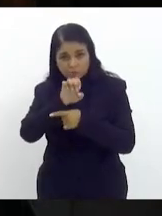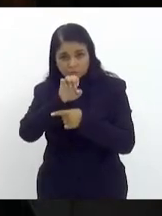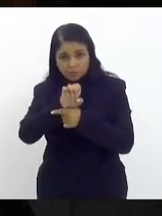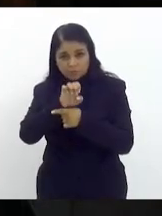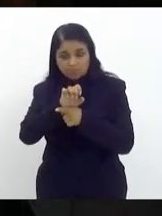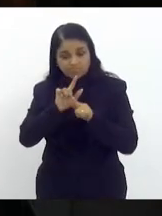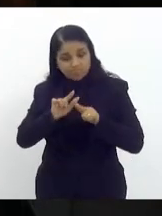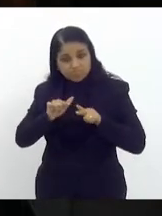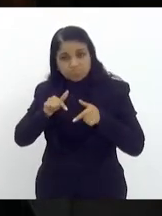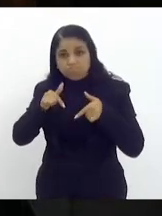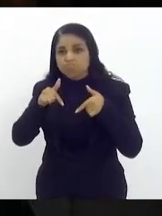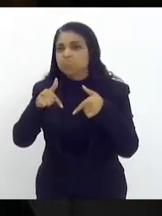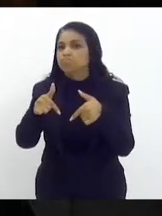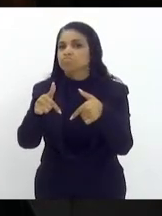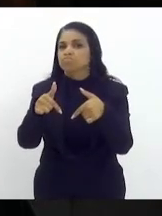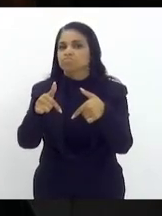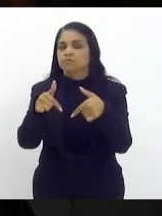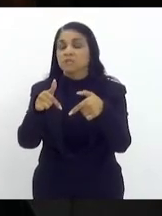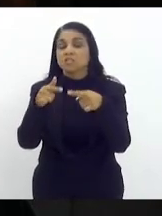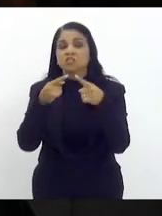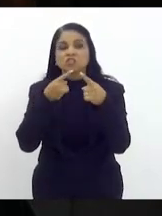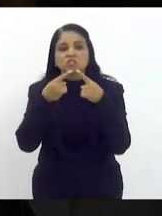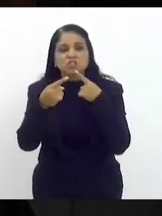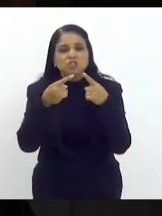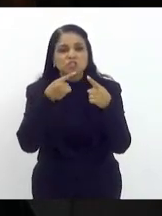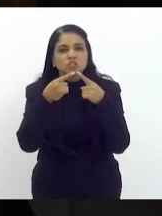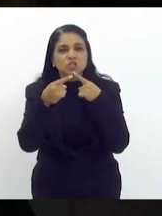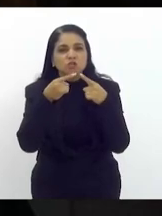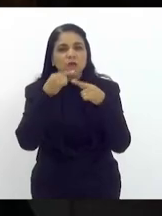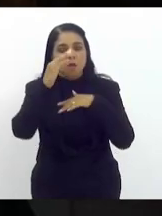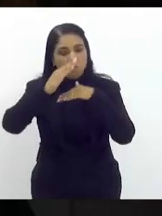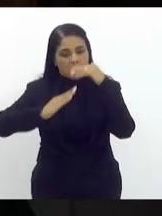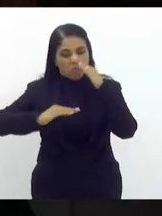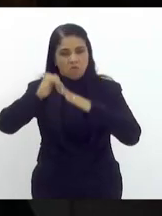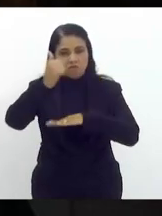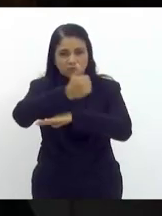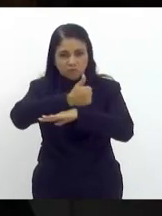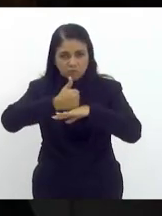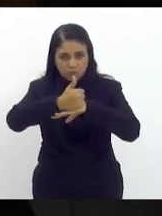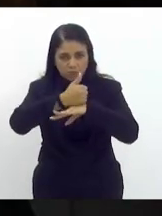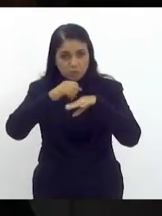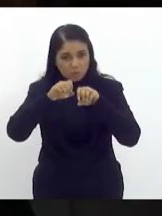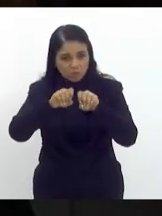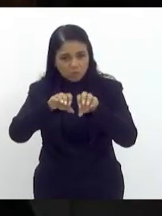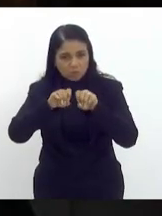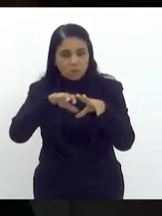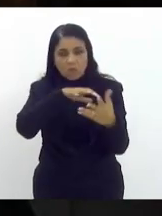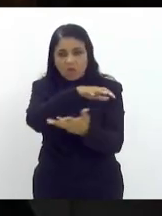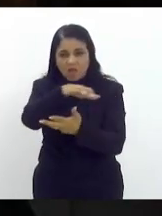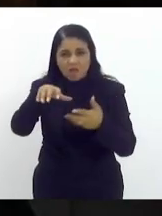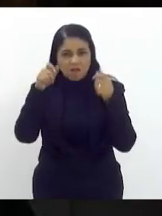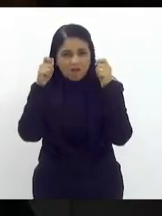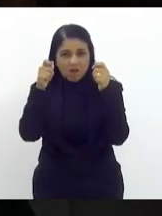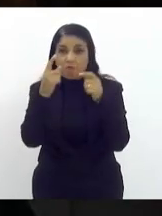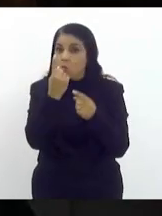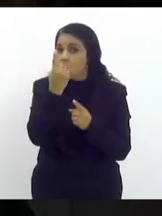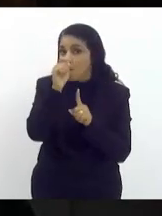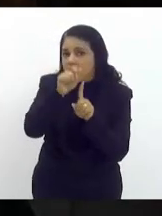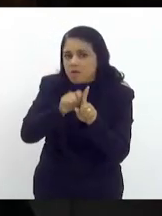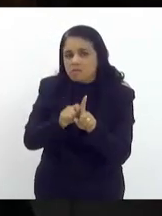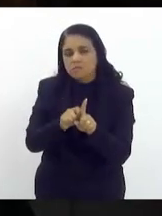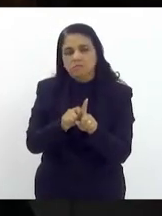no sentido de dialogar com os profissionais de educação que estão em greve há quase um mês